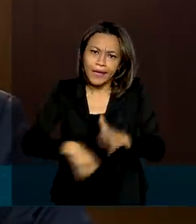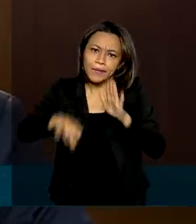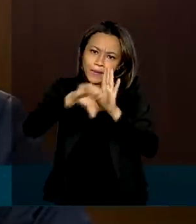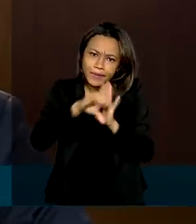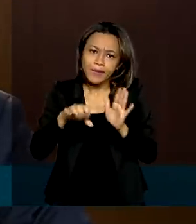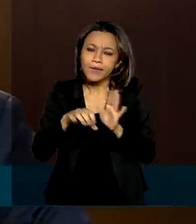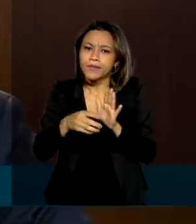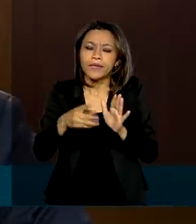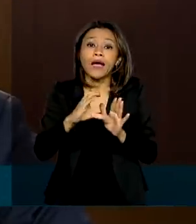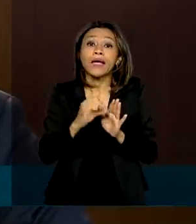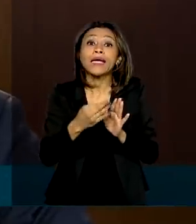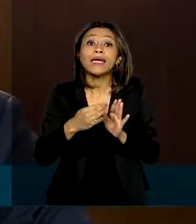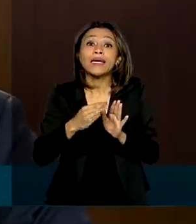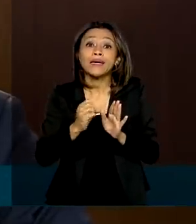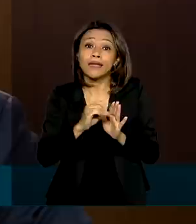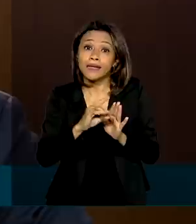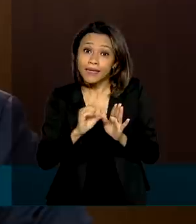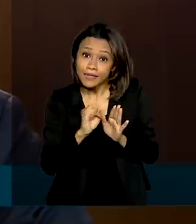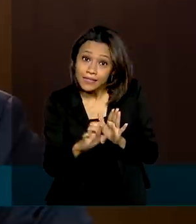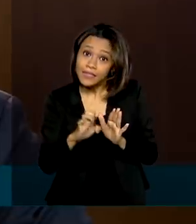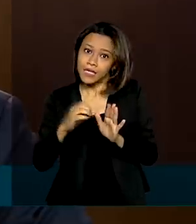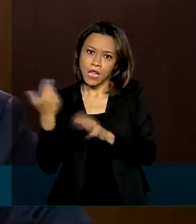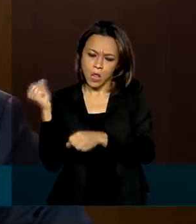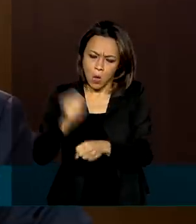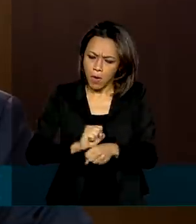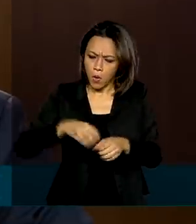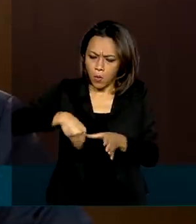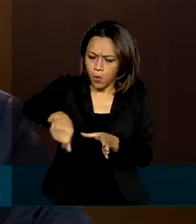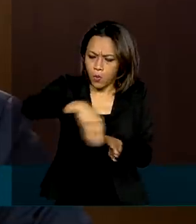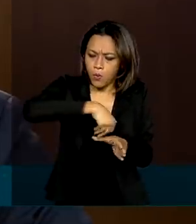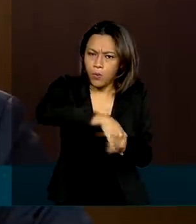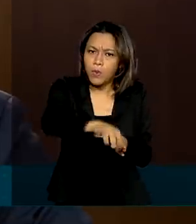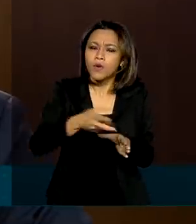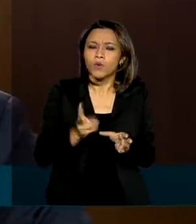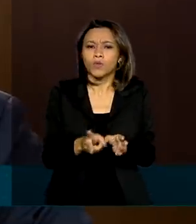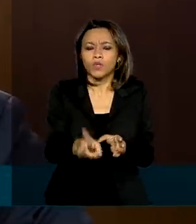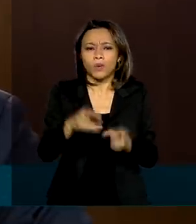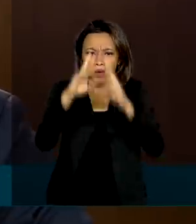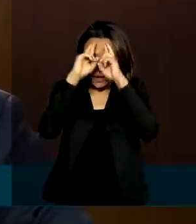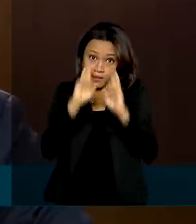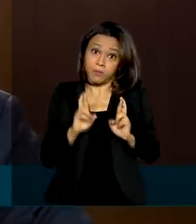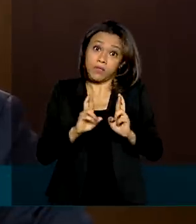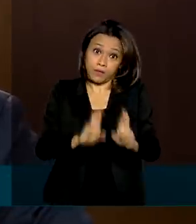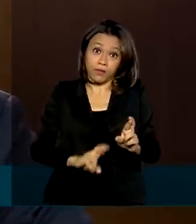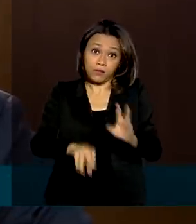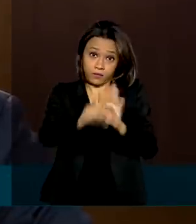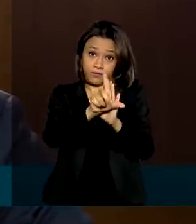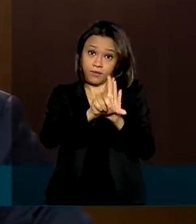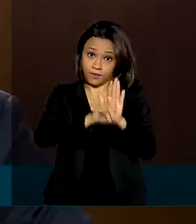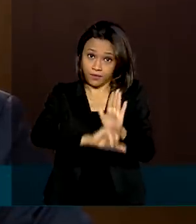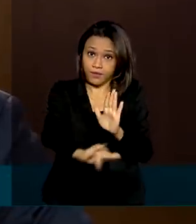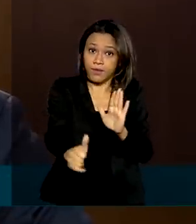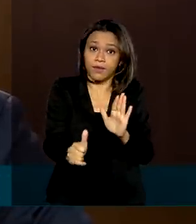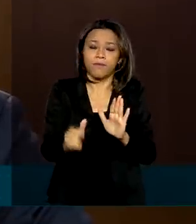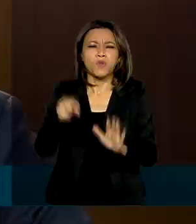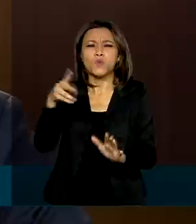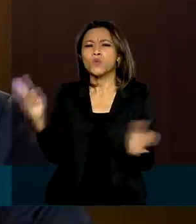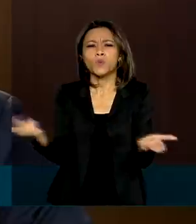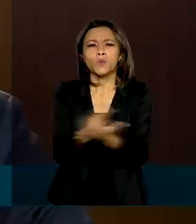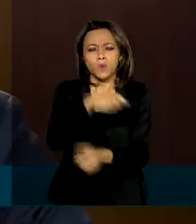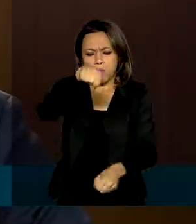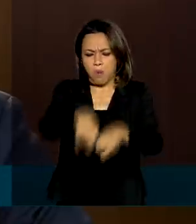rural não parou e o agronegócio se fortaleceu respeitando a legislação ambiental. As queimadas na